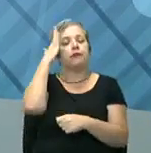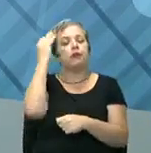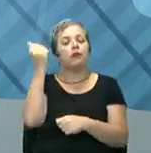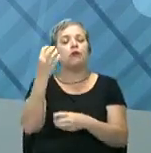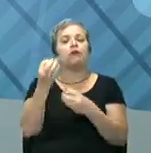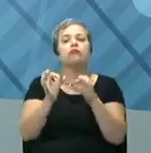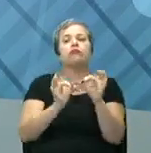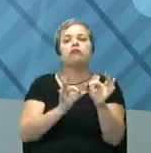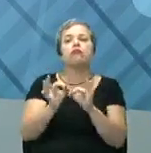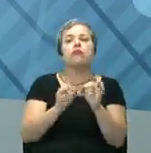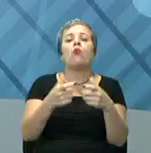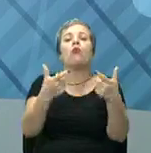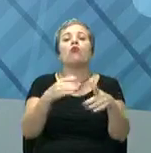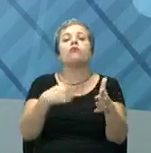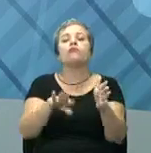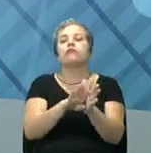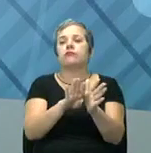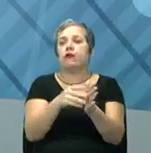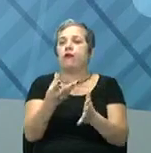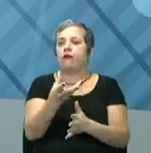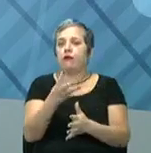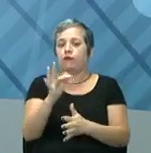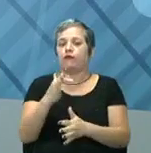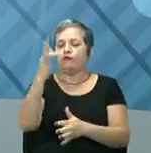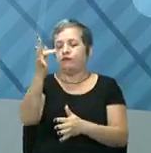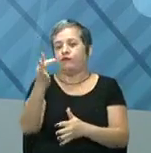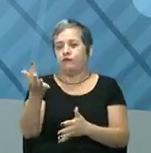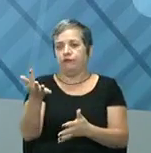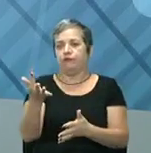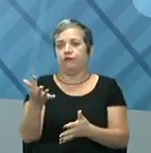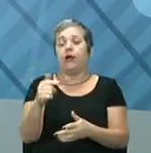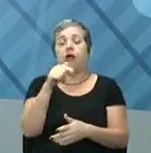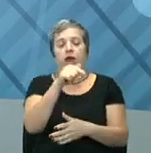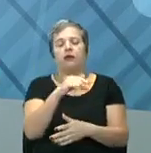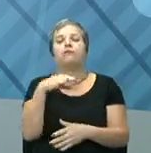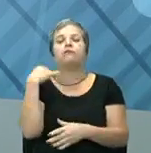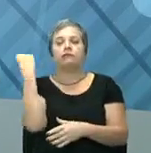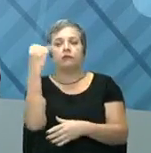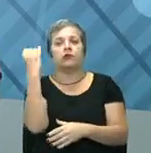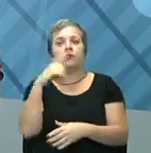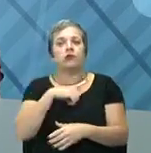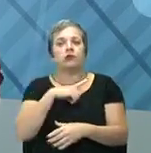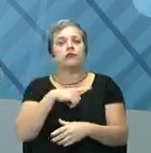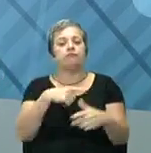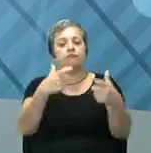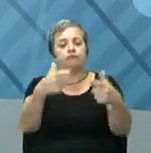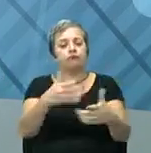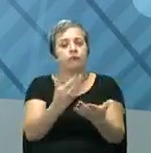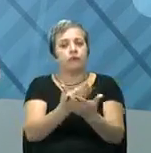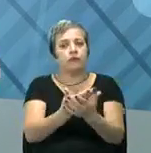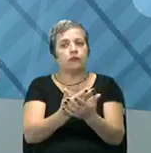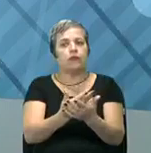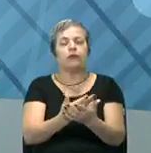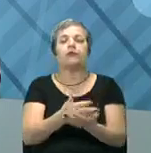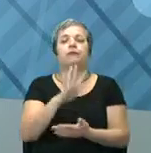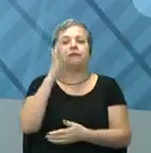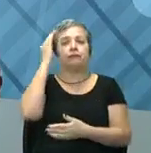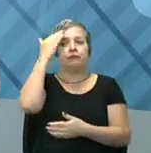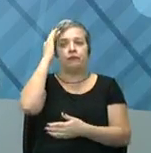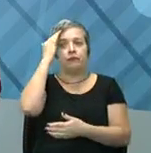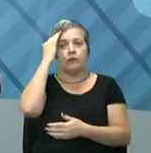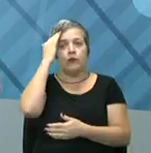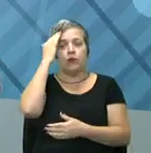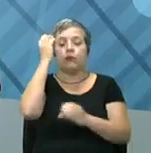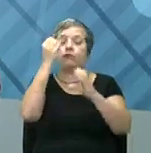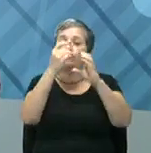planejar, aonde eu quero chegar, aonde eu estou. E essa é a importância desse bloco. Agora, vamos entender aí, nós temos